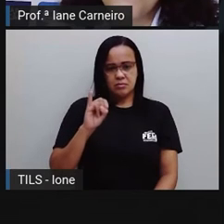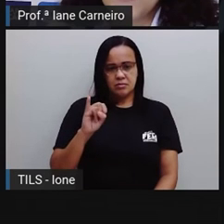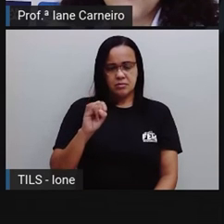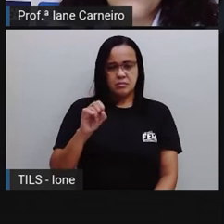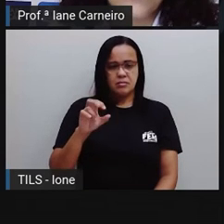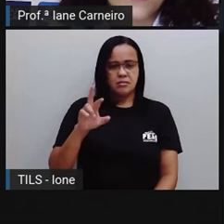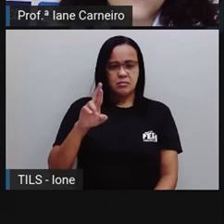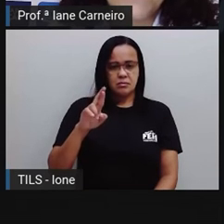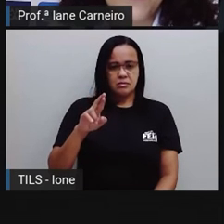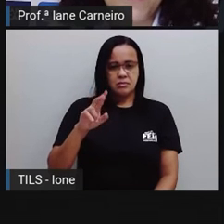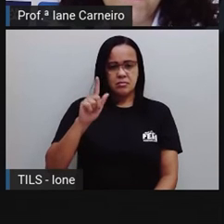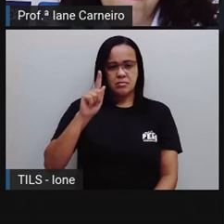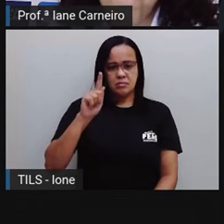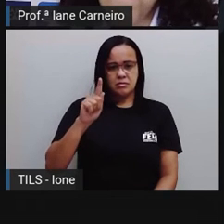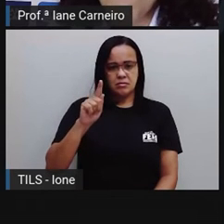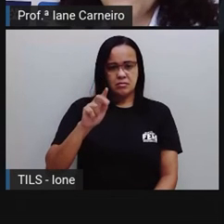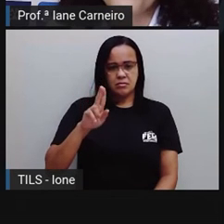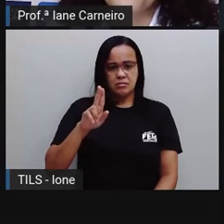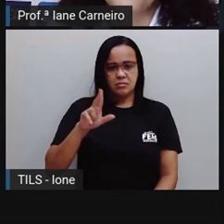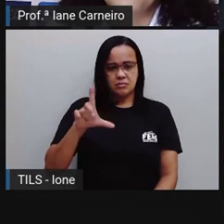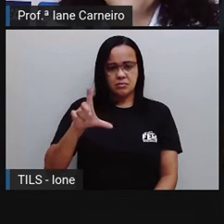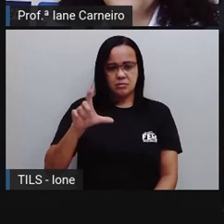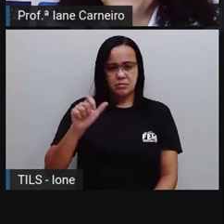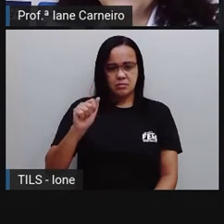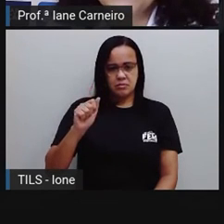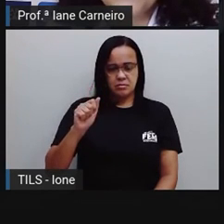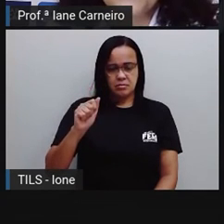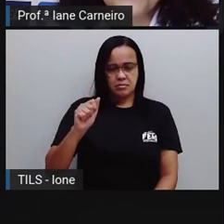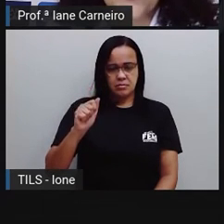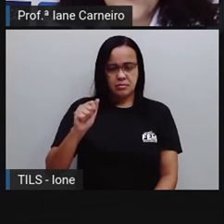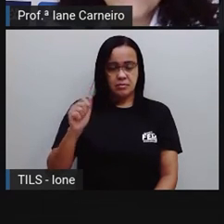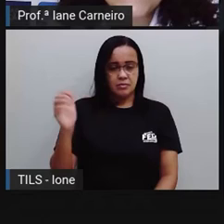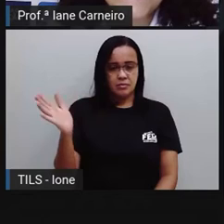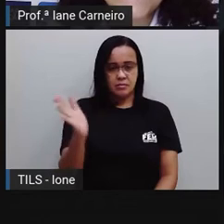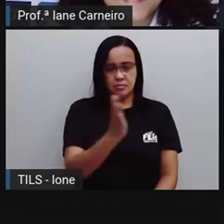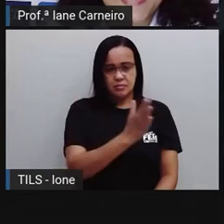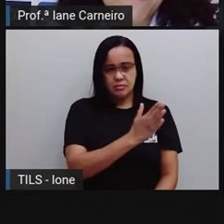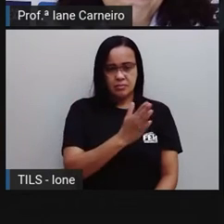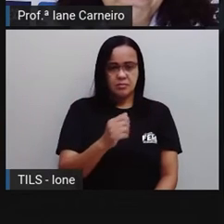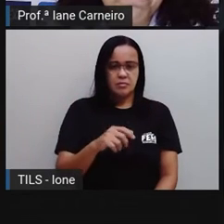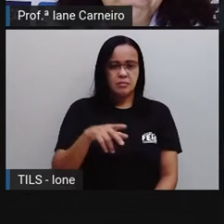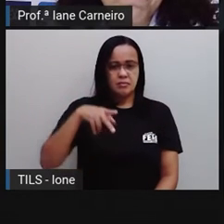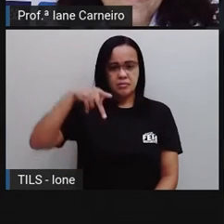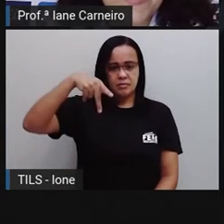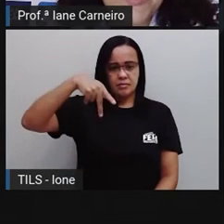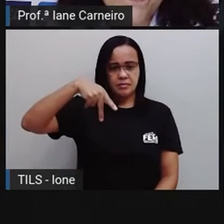VÍRGULA, VÍRGULA, tá bom? Vamos pro próximo. Com a letra T,